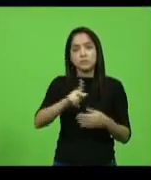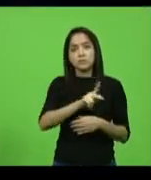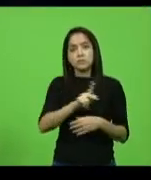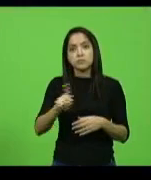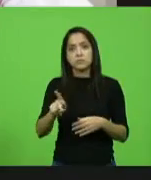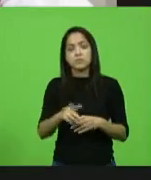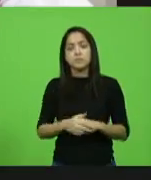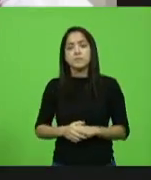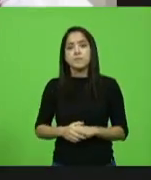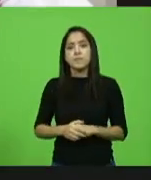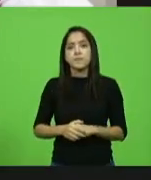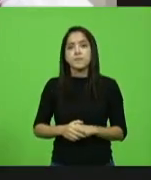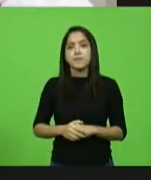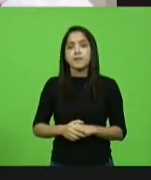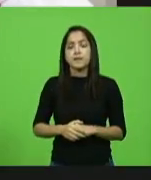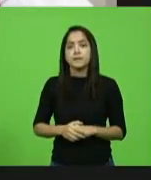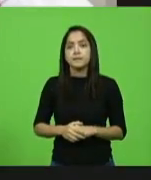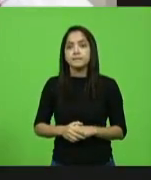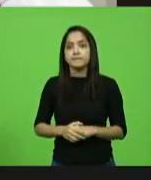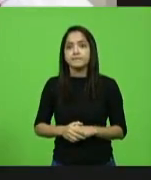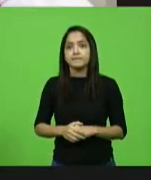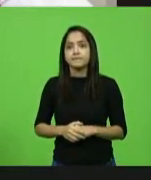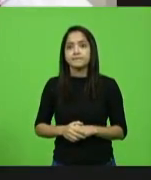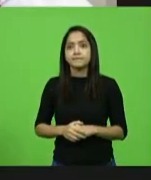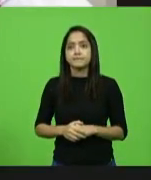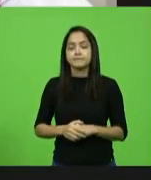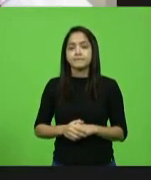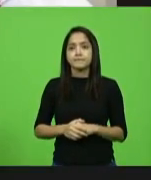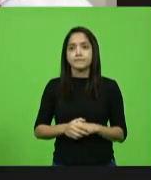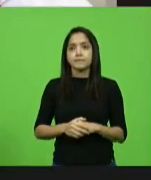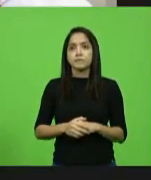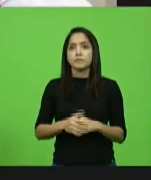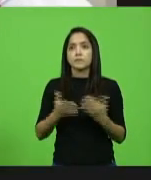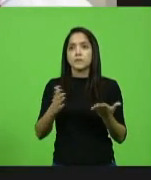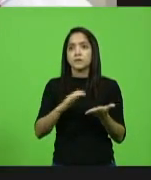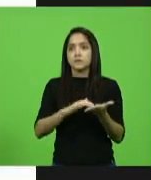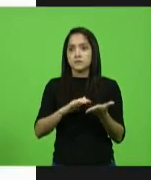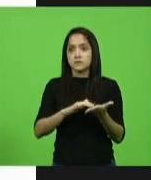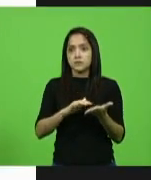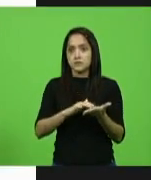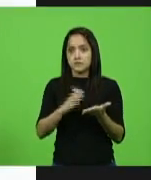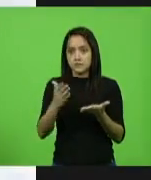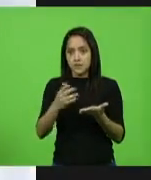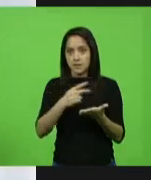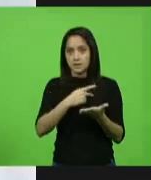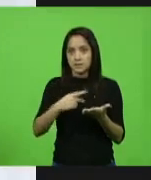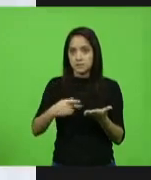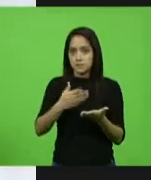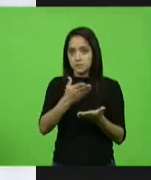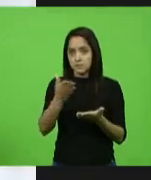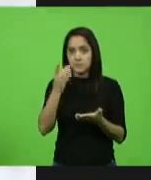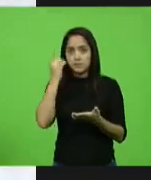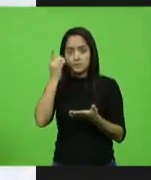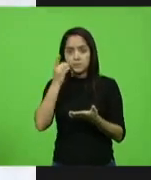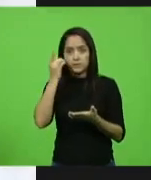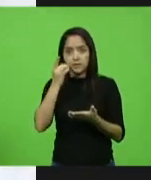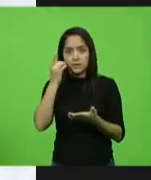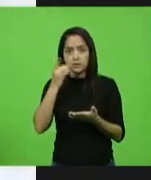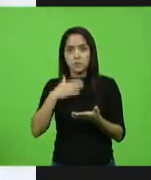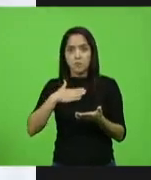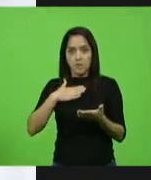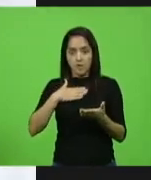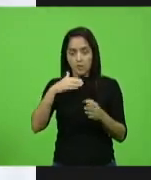Baldissera? Senhor secretário, senhores deputados, deputadas, o meu